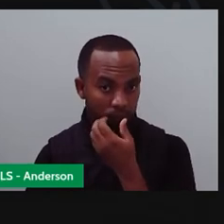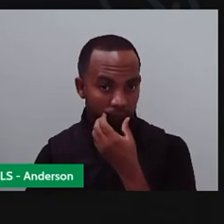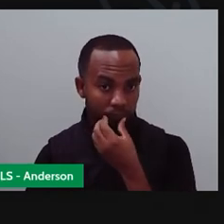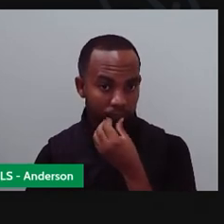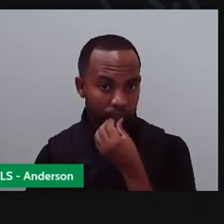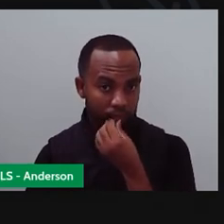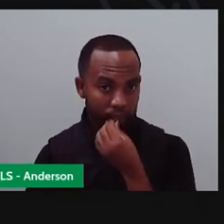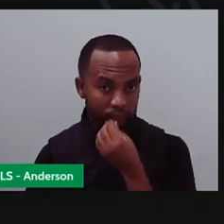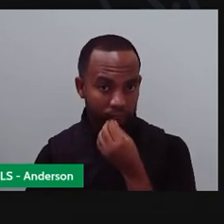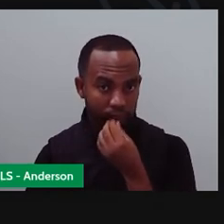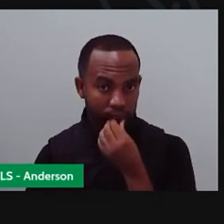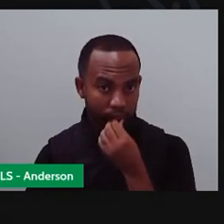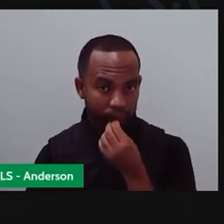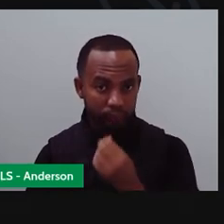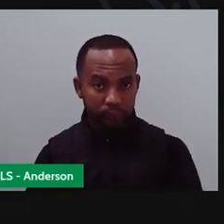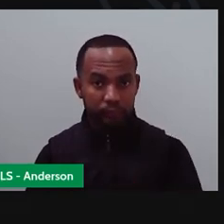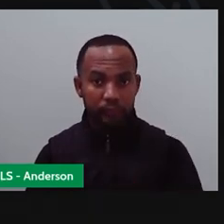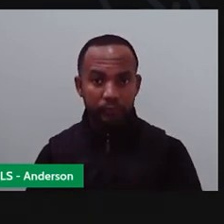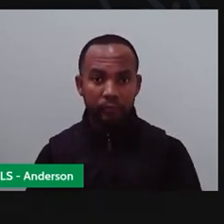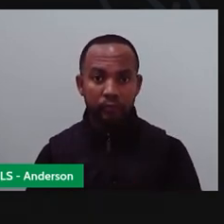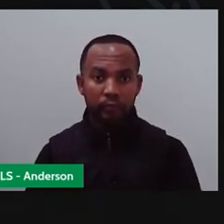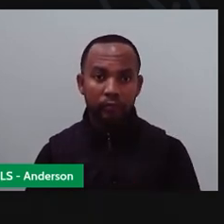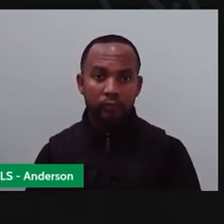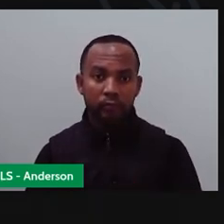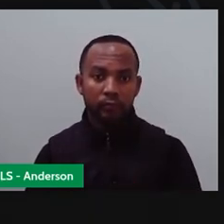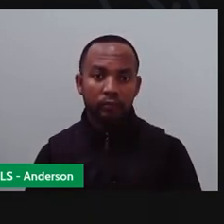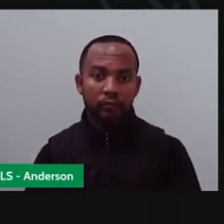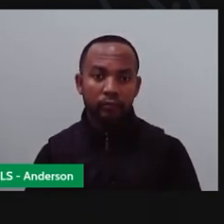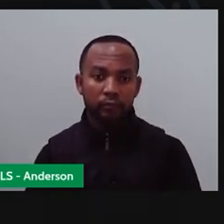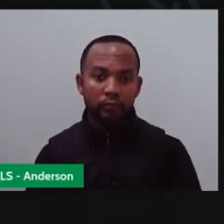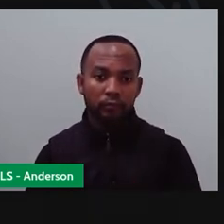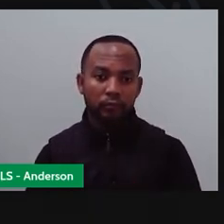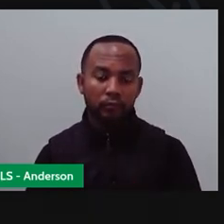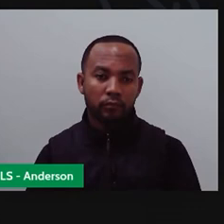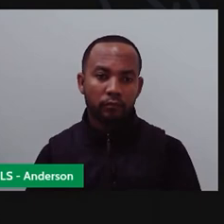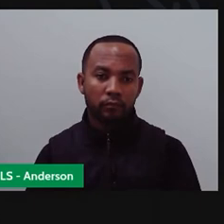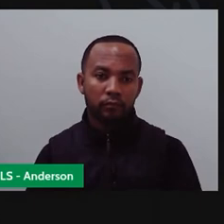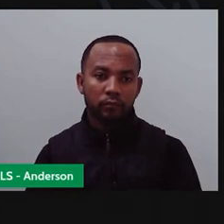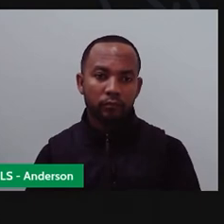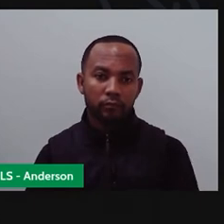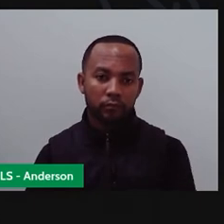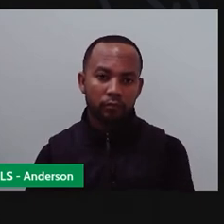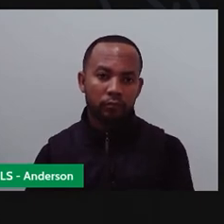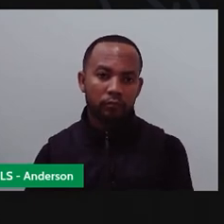Oito. Falta agora o quê? Duas tartarugas. É pouquinho espaço, ó, gente.